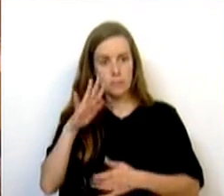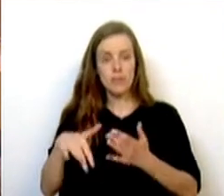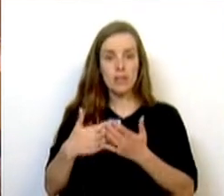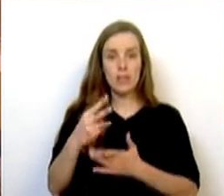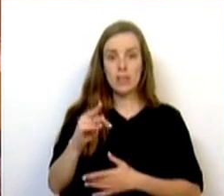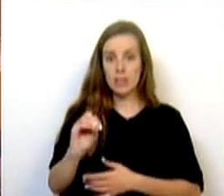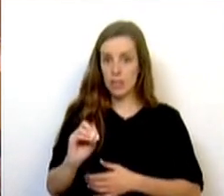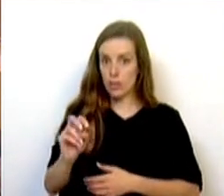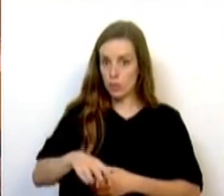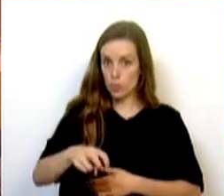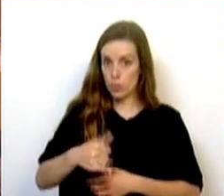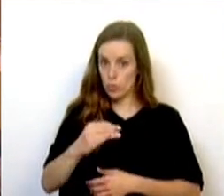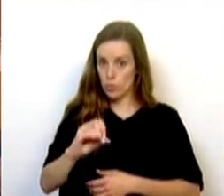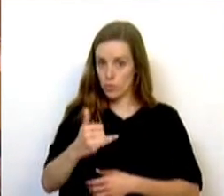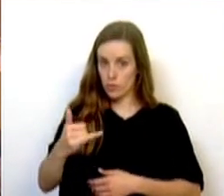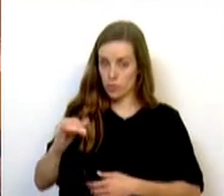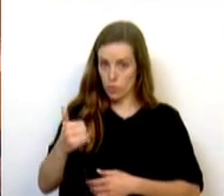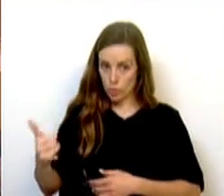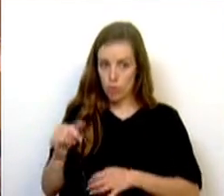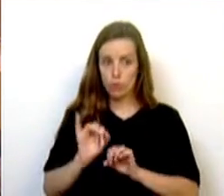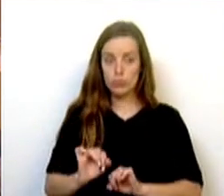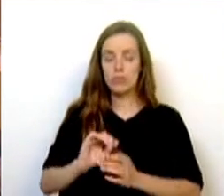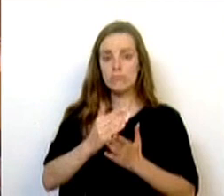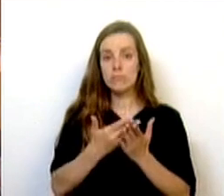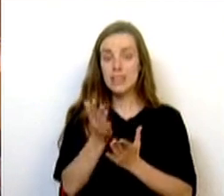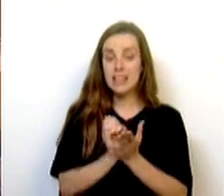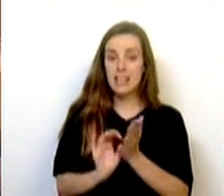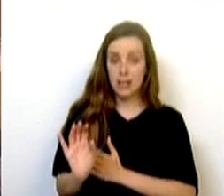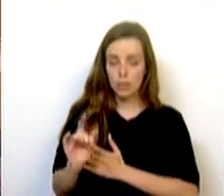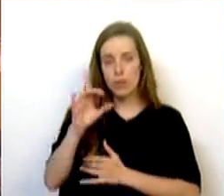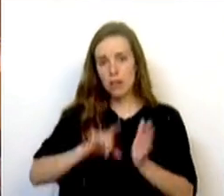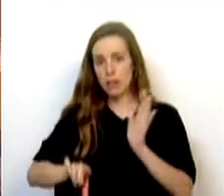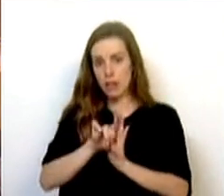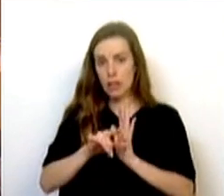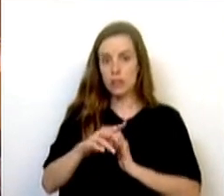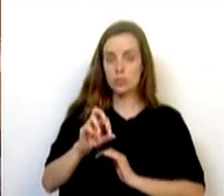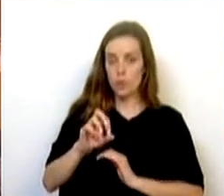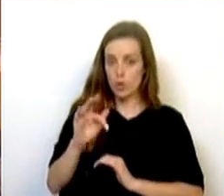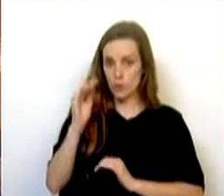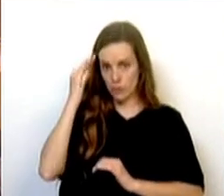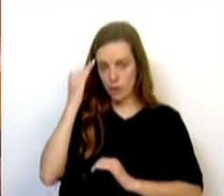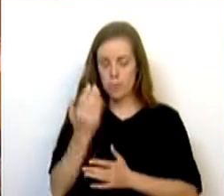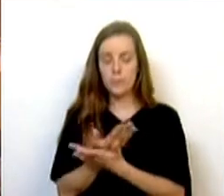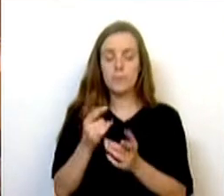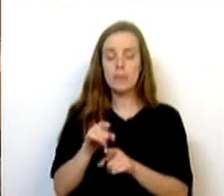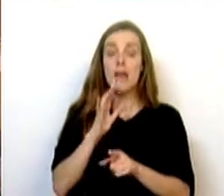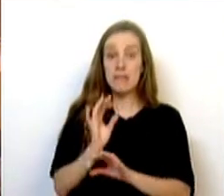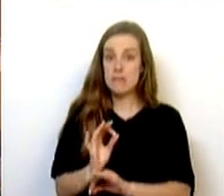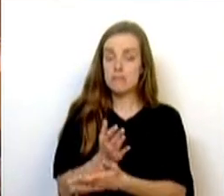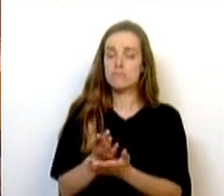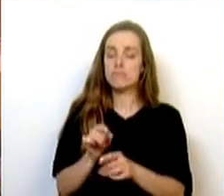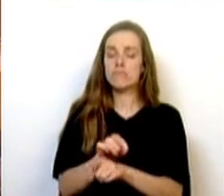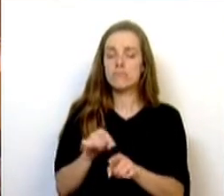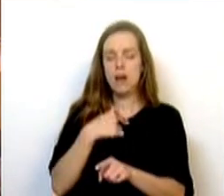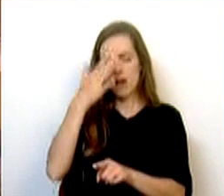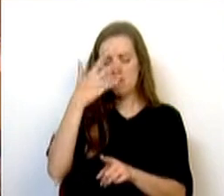30 de junho de 2022, estabelecido pelo Decreto-Lei 23A, de 2022, de 18 de fevereiro. Assim sendo, parece-nos claro que já